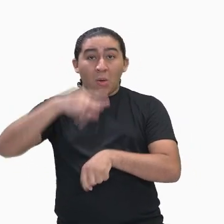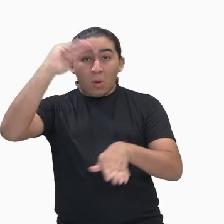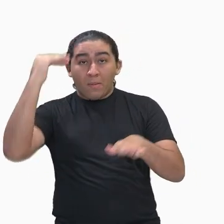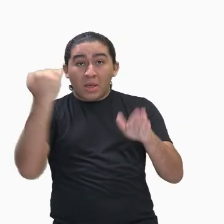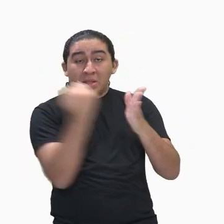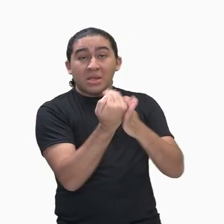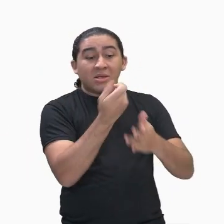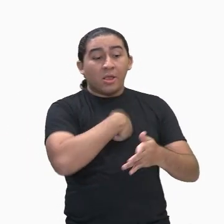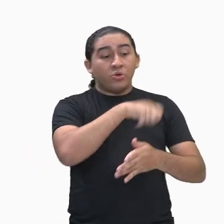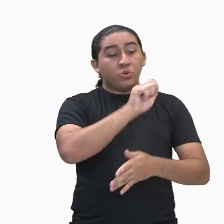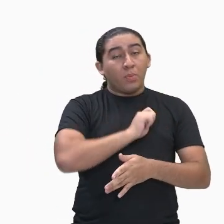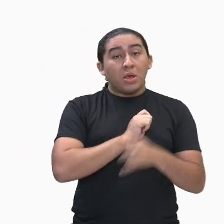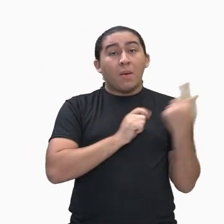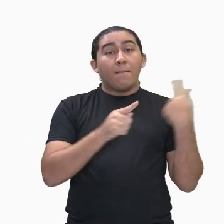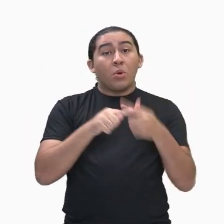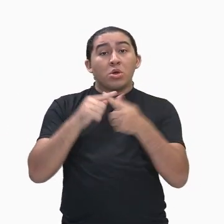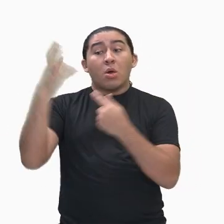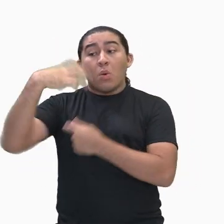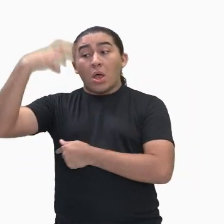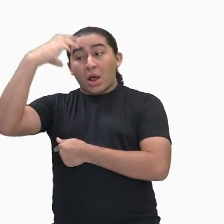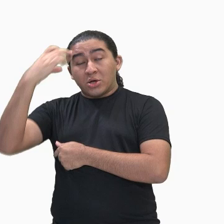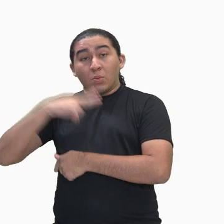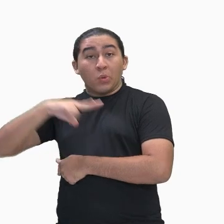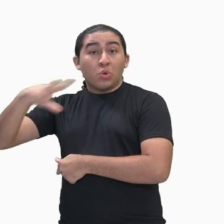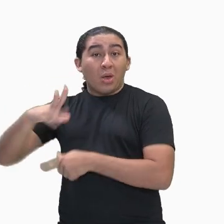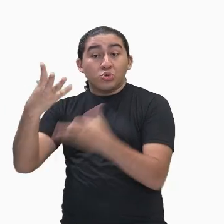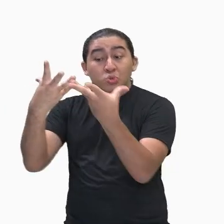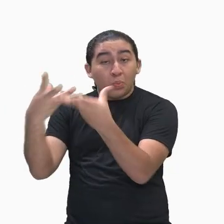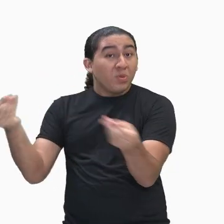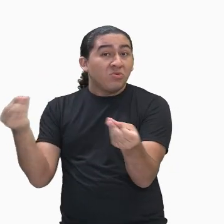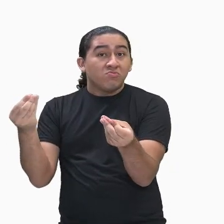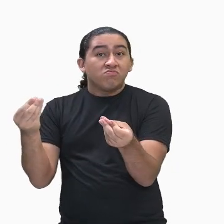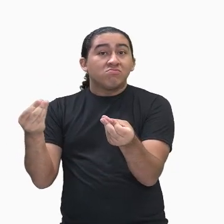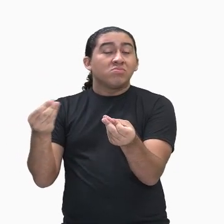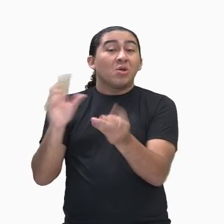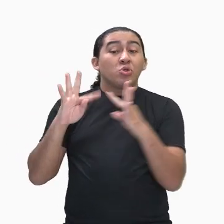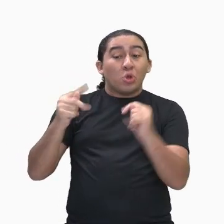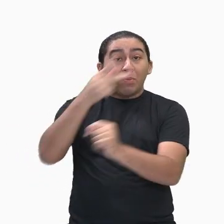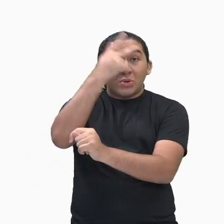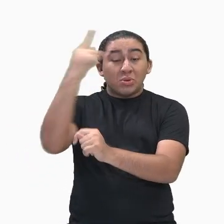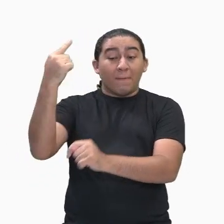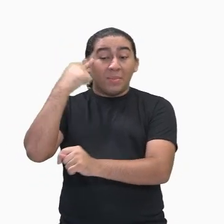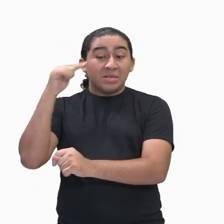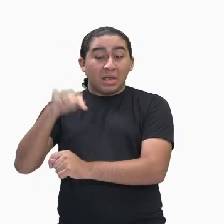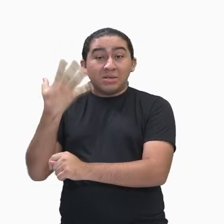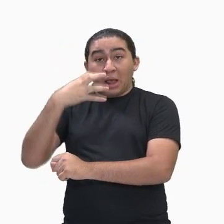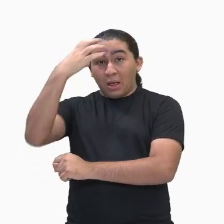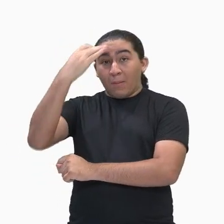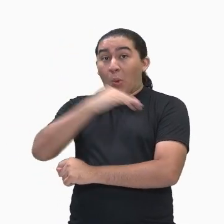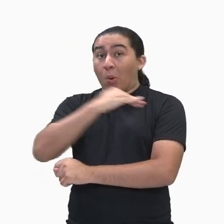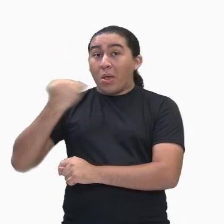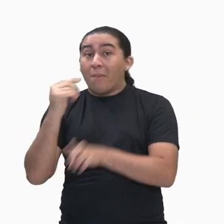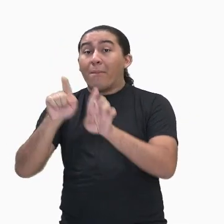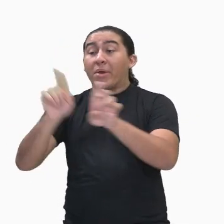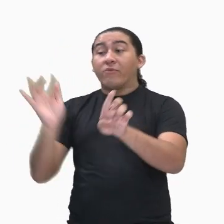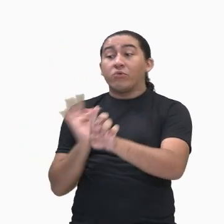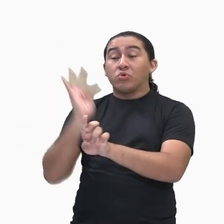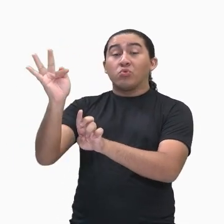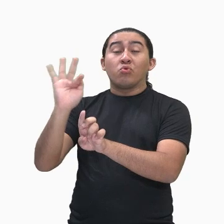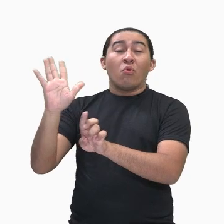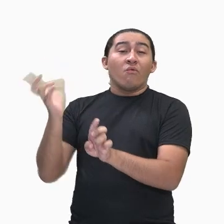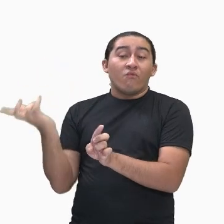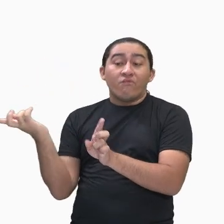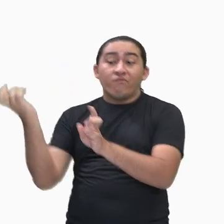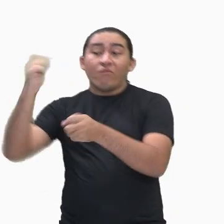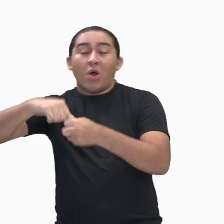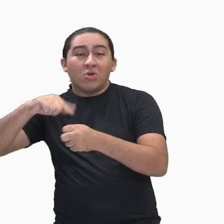sumido, Desapareceu em combate. Todos achavam que ele tinha morrido. E que ele voltaria e salvaria o